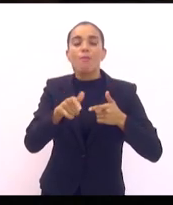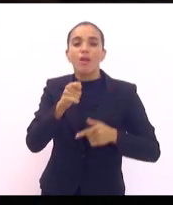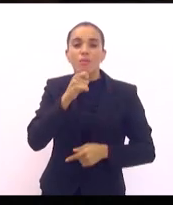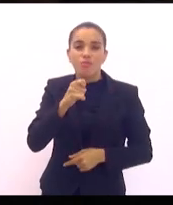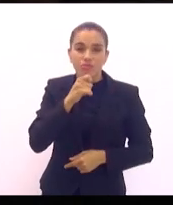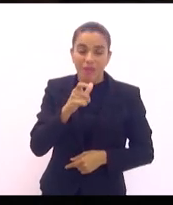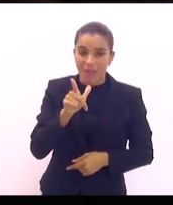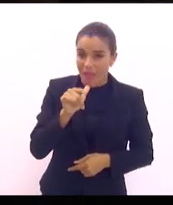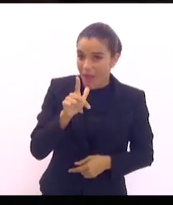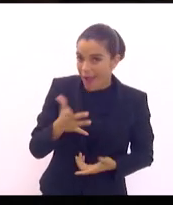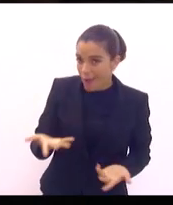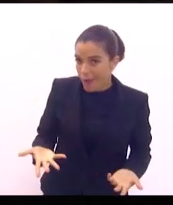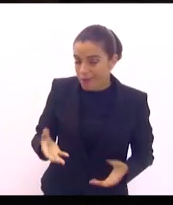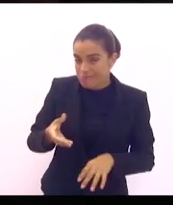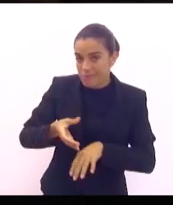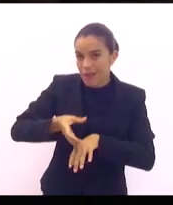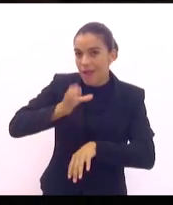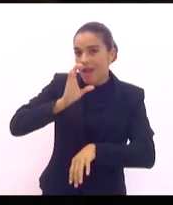de água,